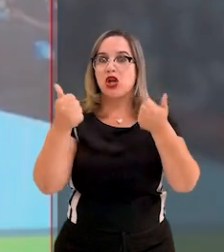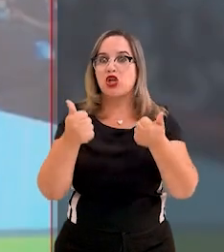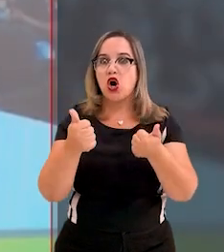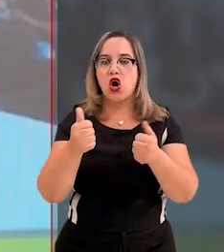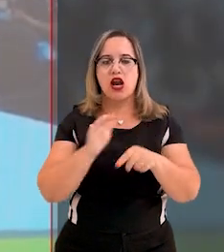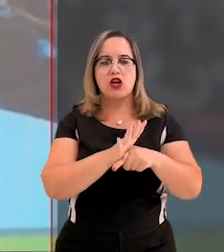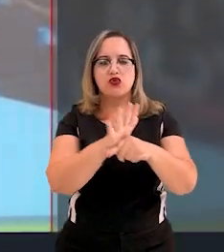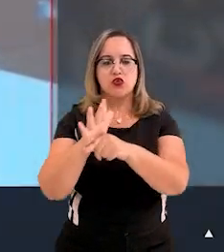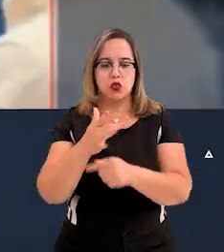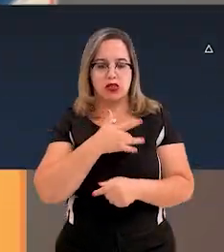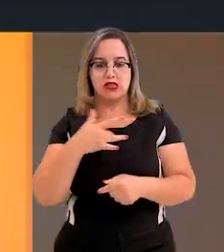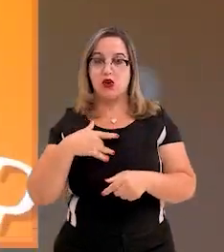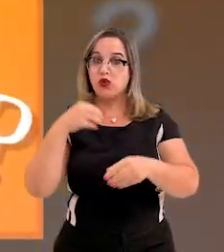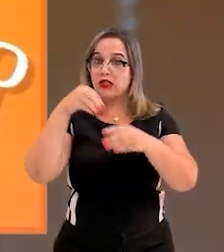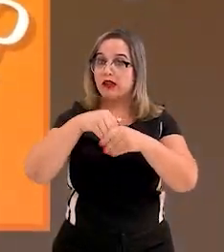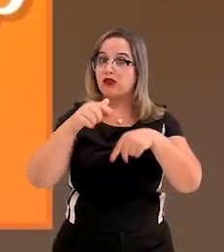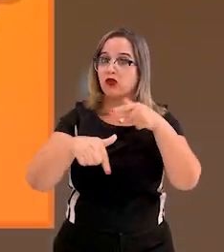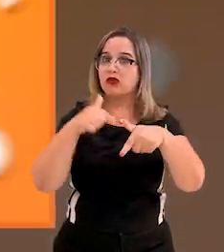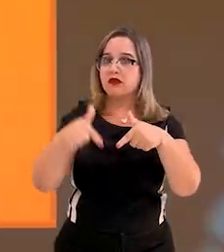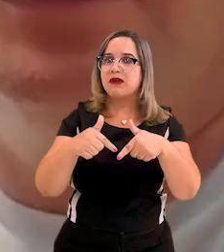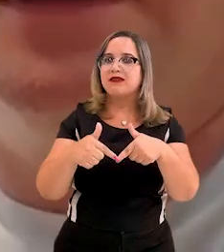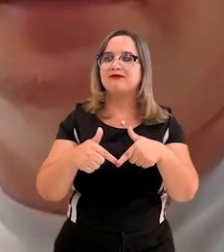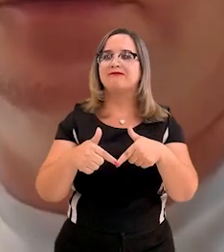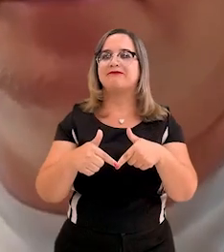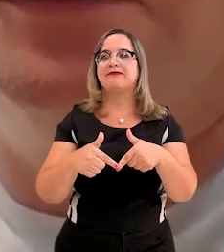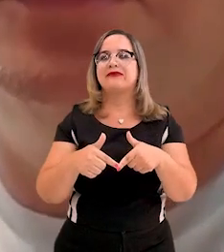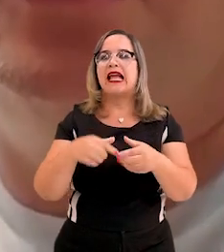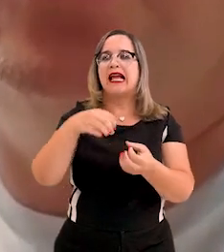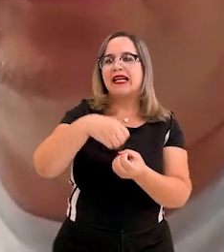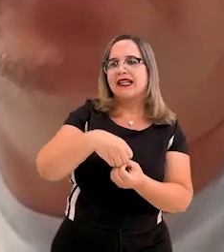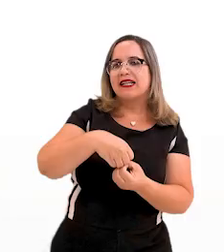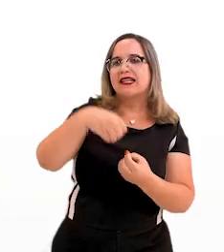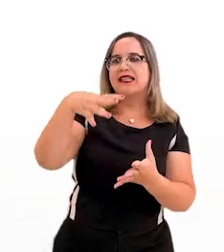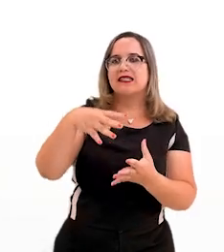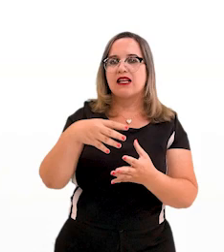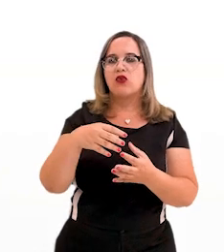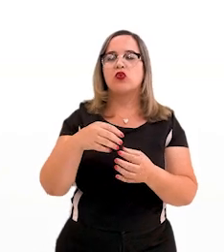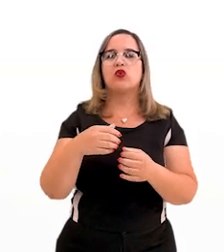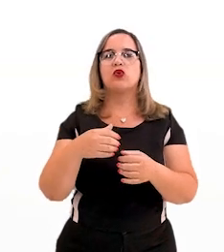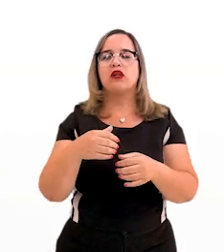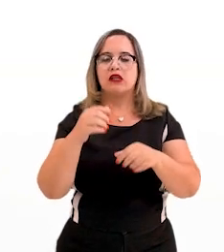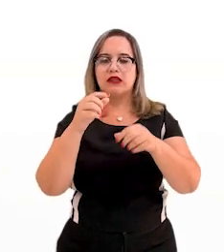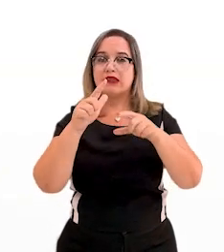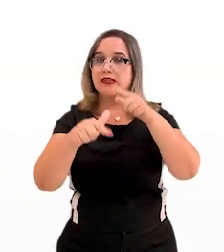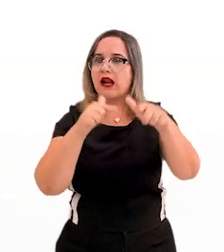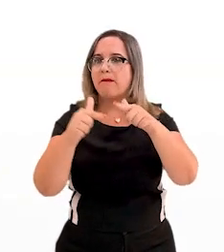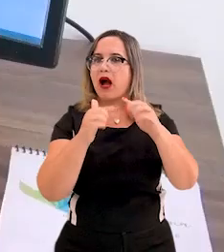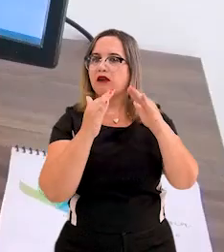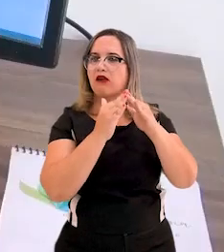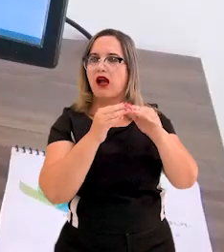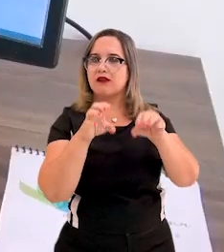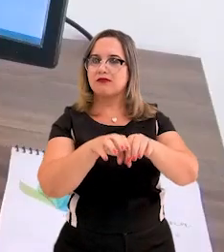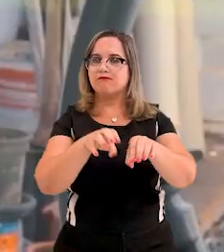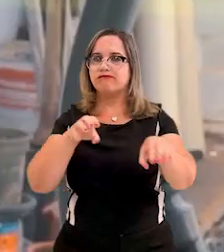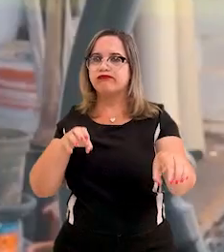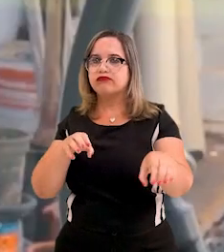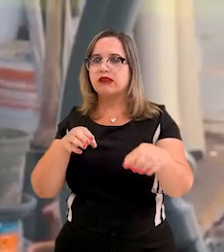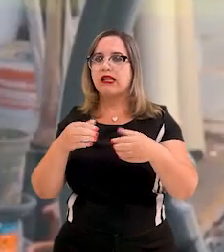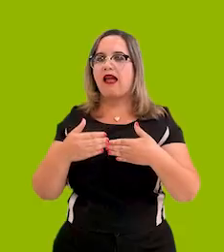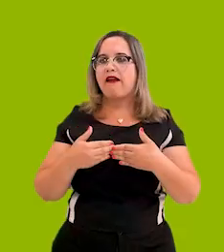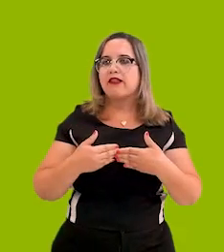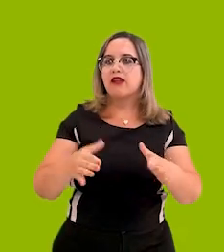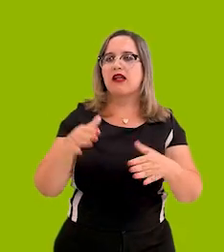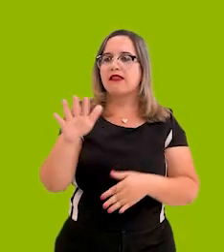promoção da saúde e integração. A implantação do teletrabalho e a inauguração do